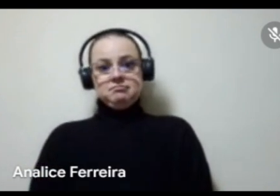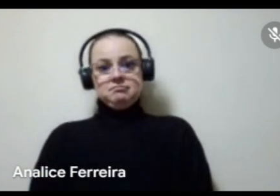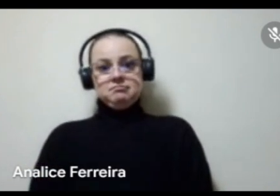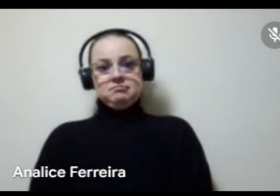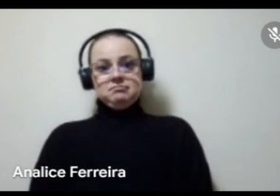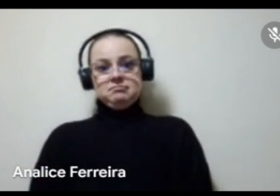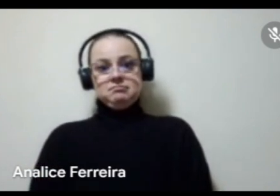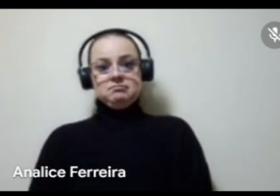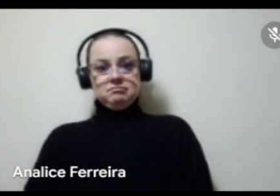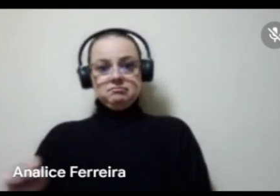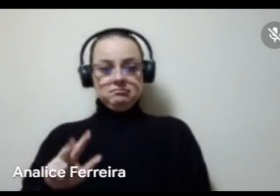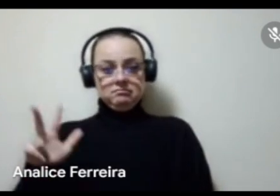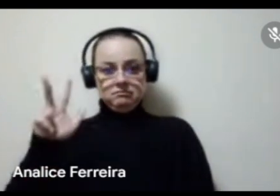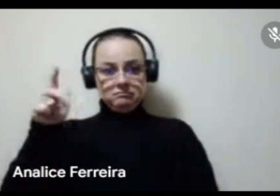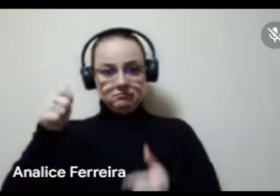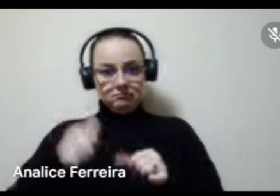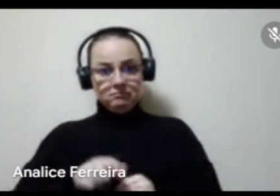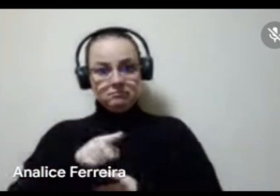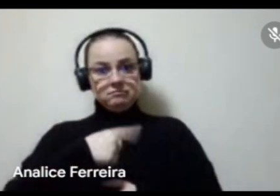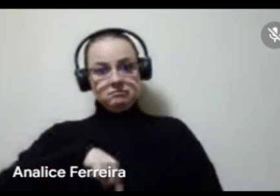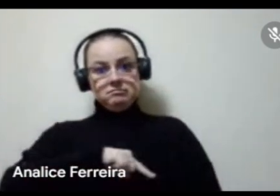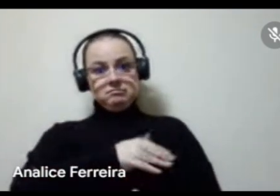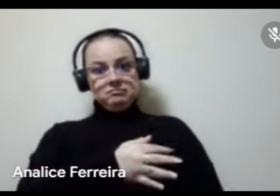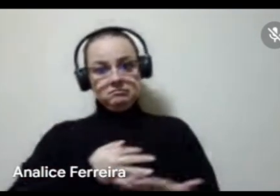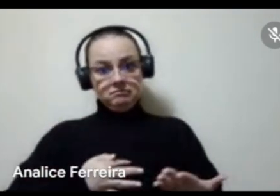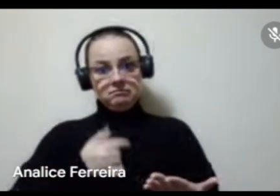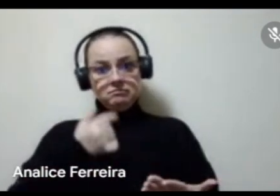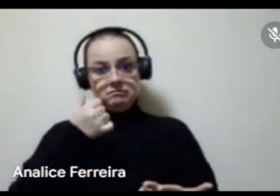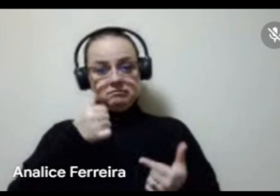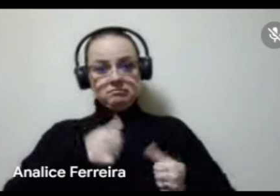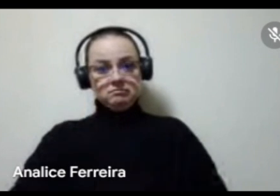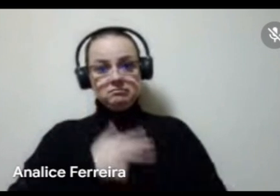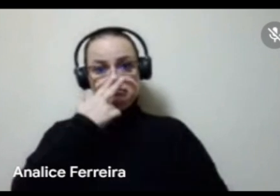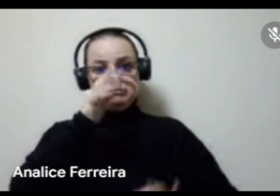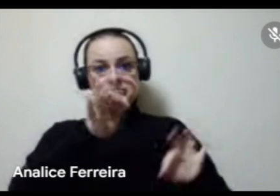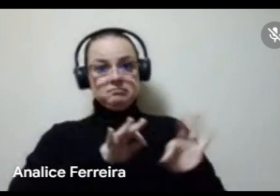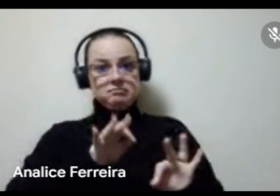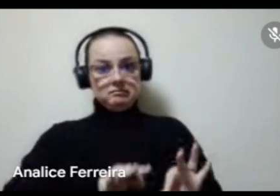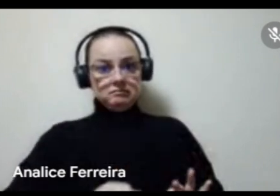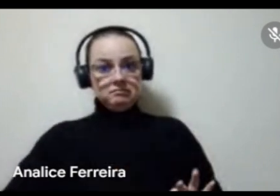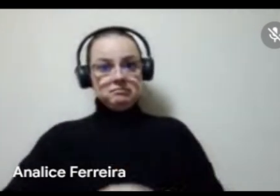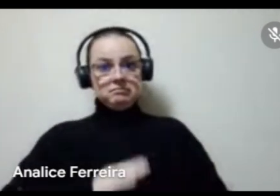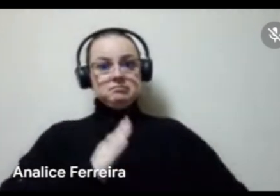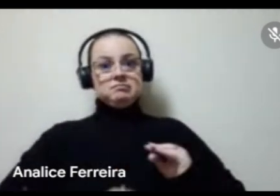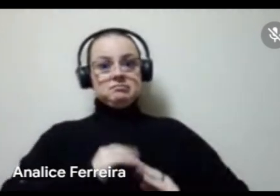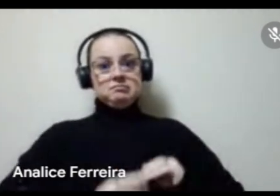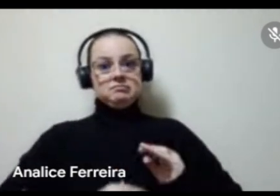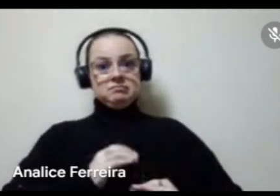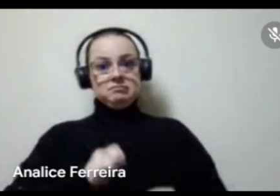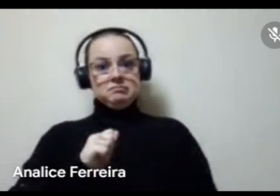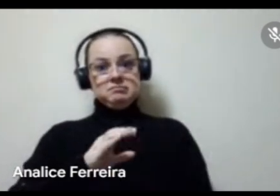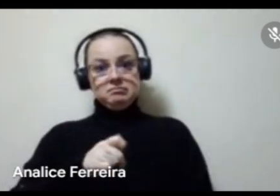os valores que estão no nosso formulário, eles estão presentes no nosso plano de ação e esses valores, eles podem ser